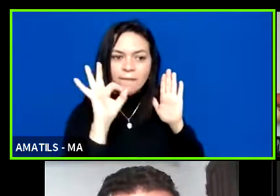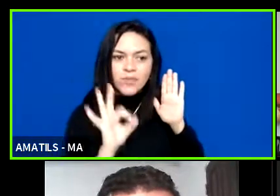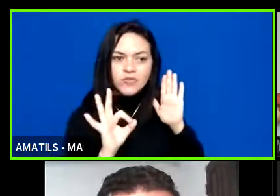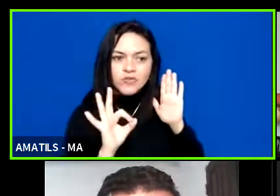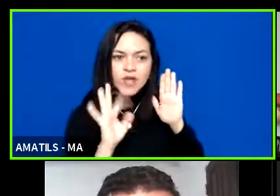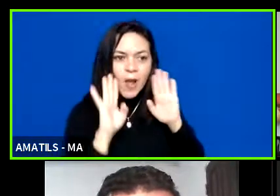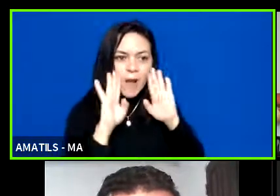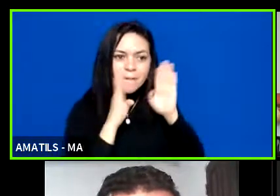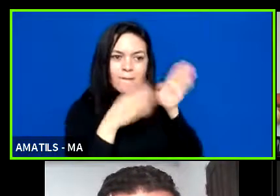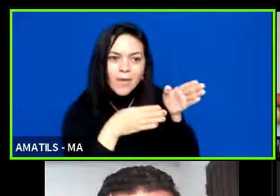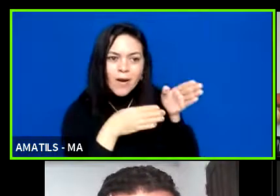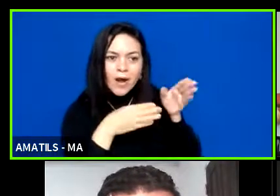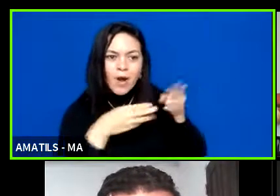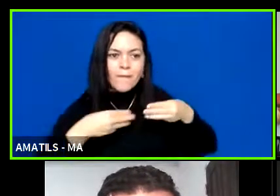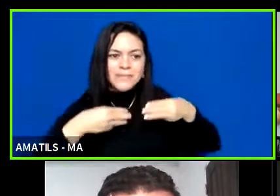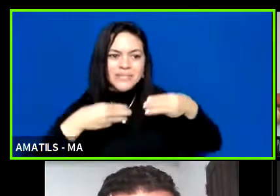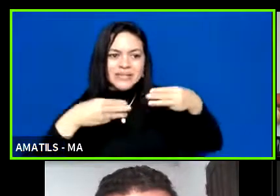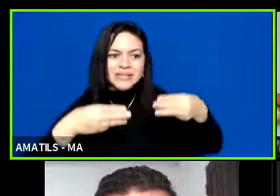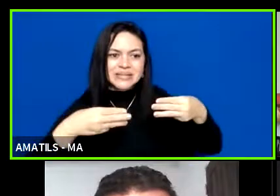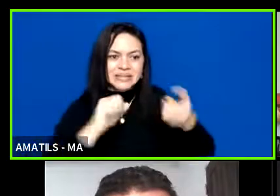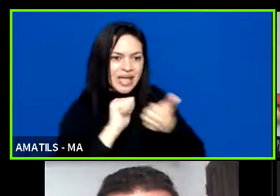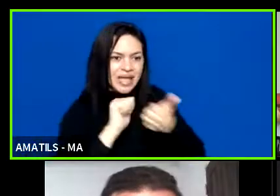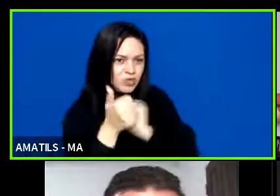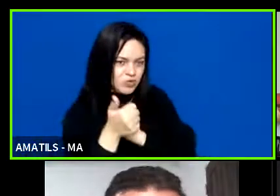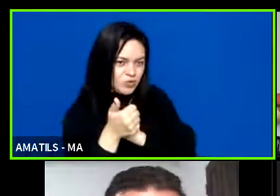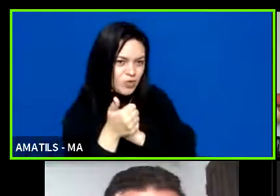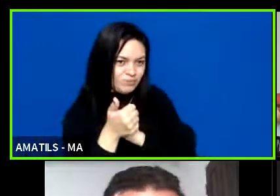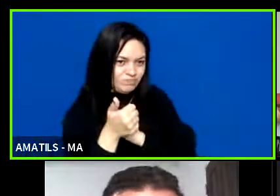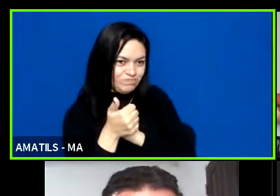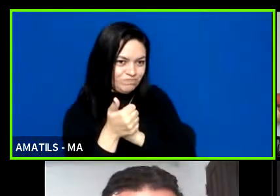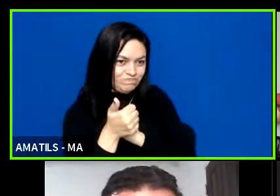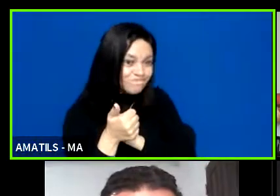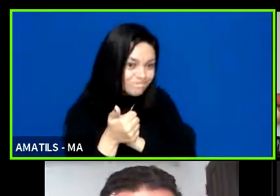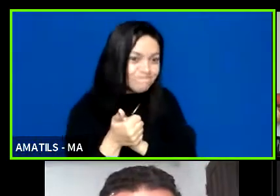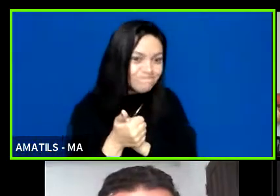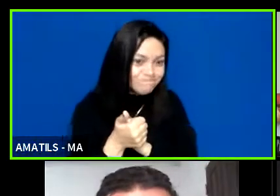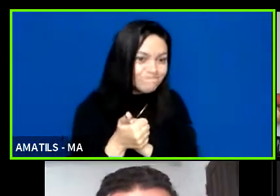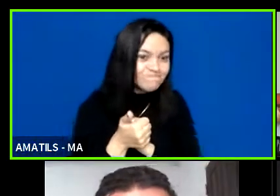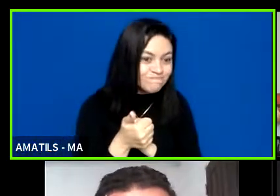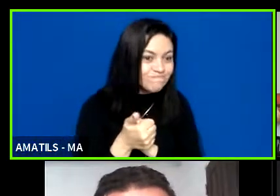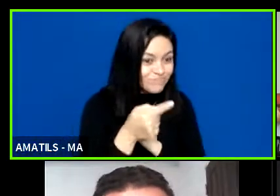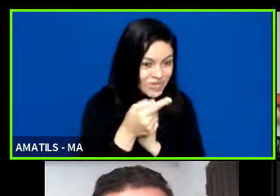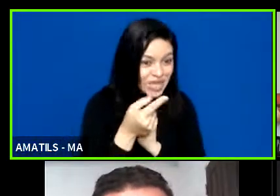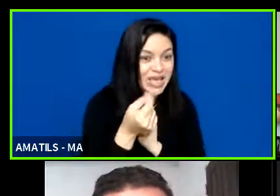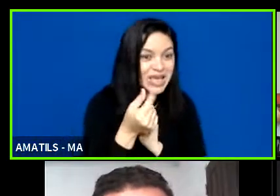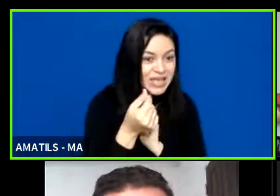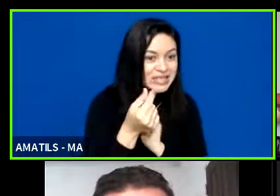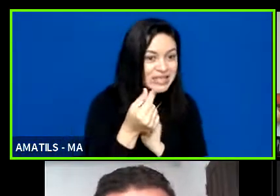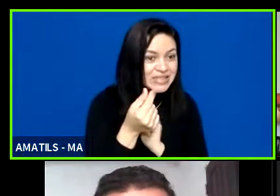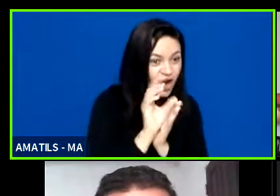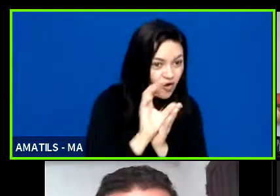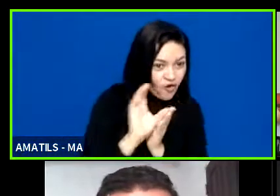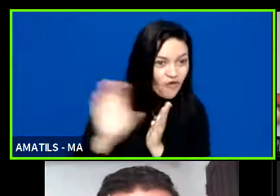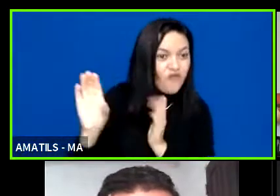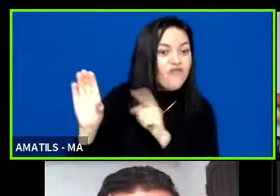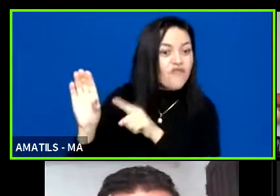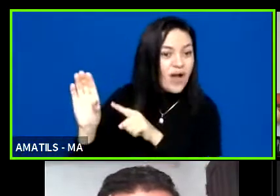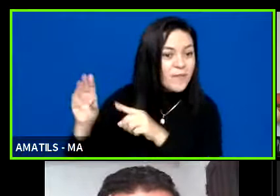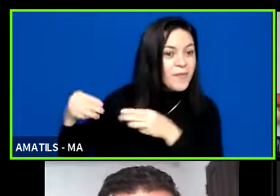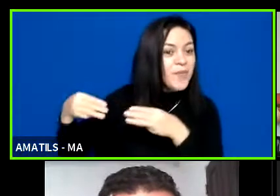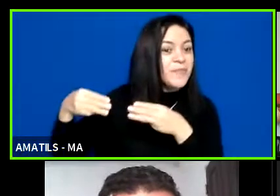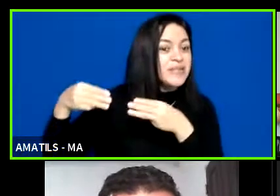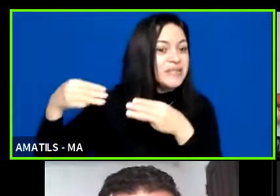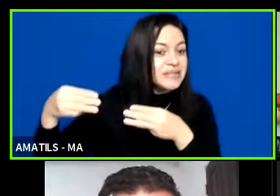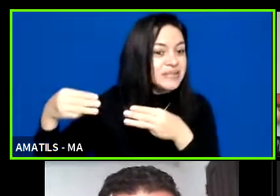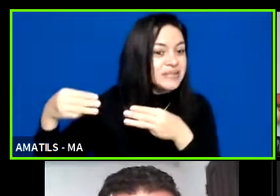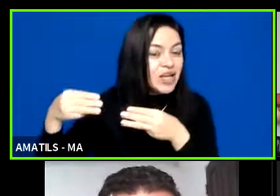ministério do esporte ou seja esse valor vai lá para o ministério será feito um fundo que agora vocês vão ver o que é